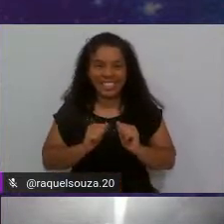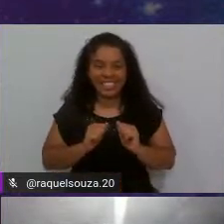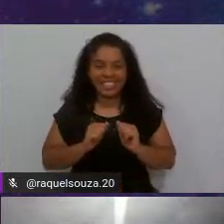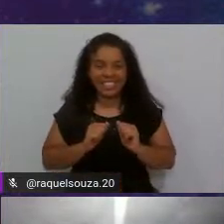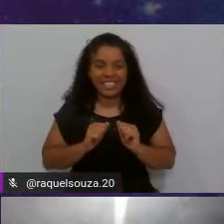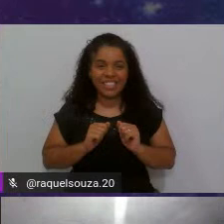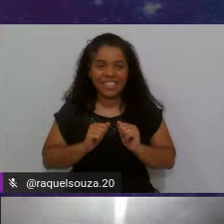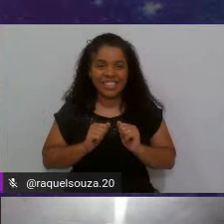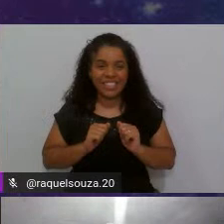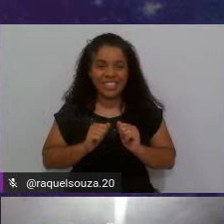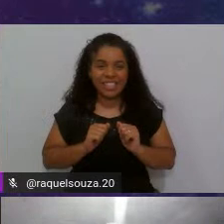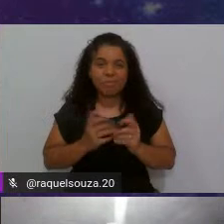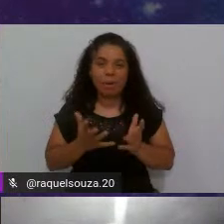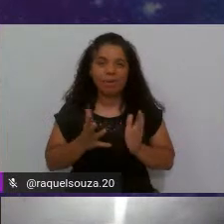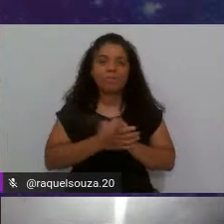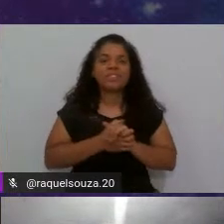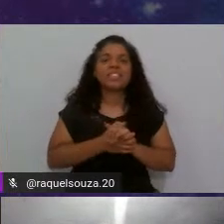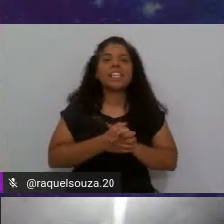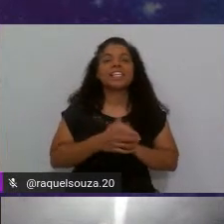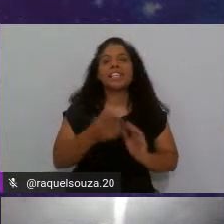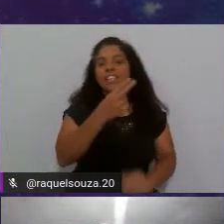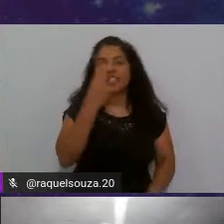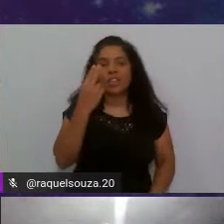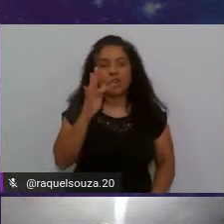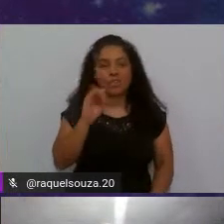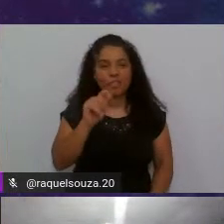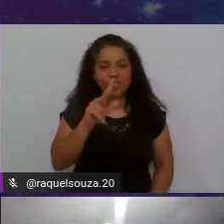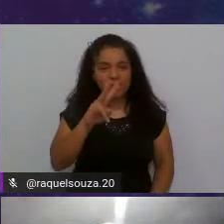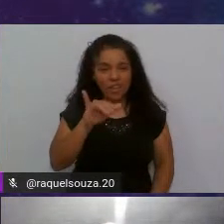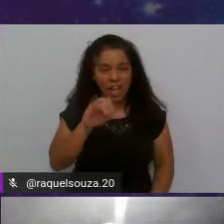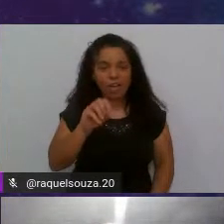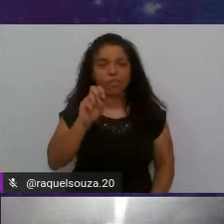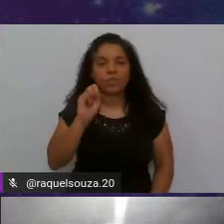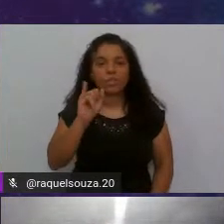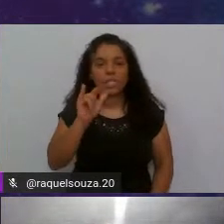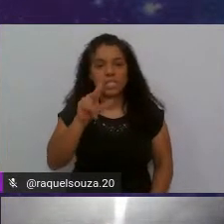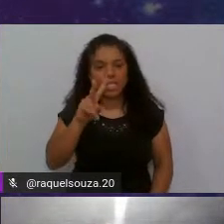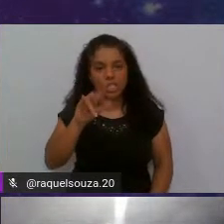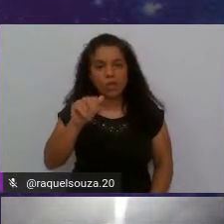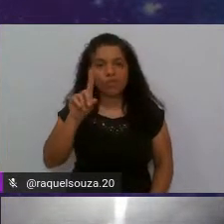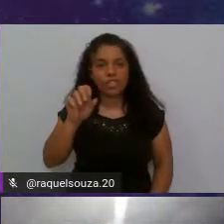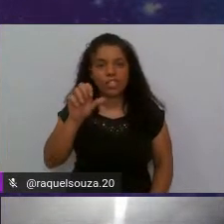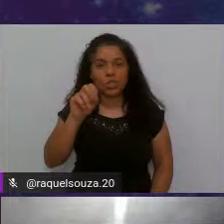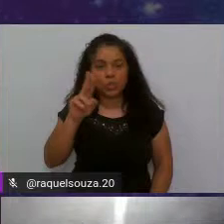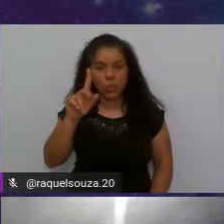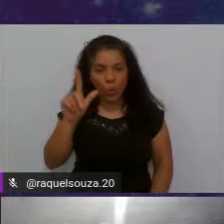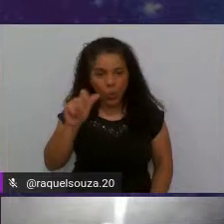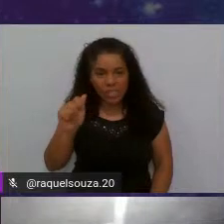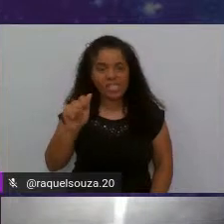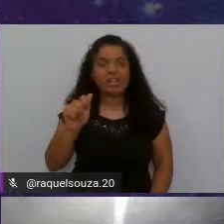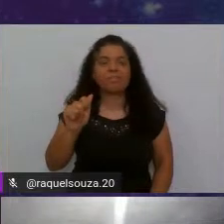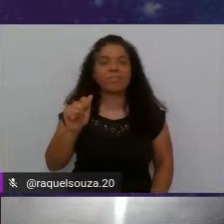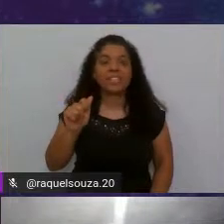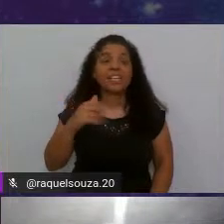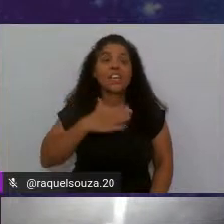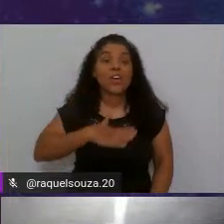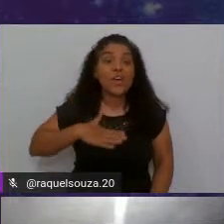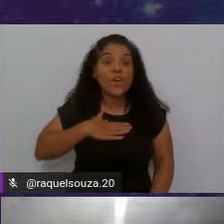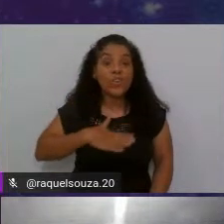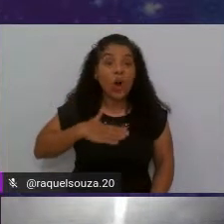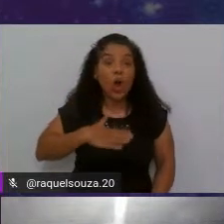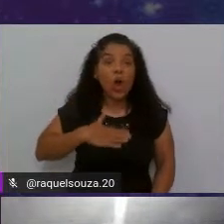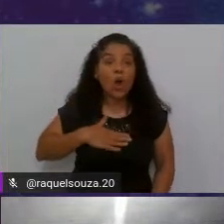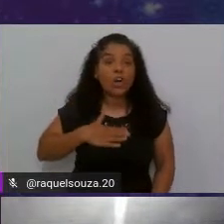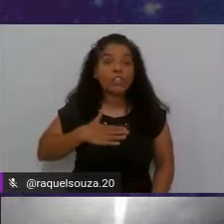bom o meu nome é Flávio Silva de Souza eu gosto muito de